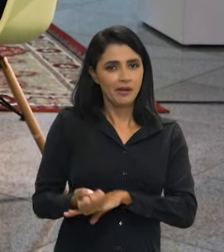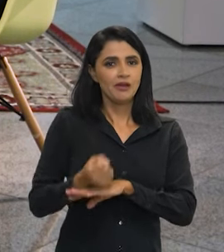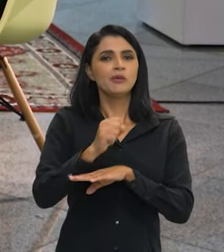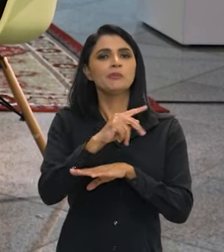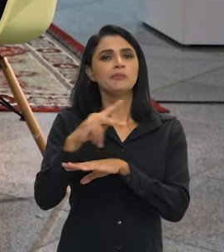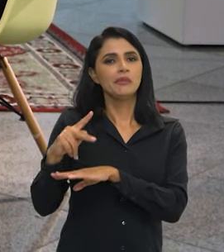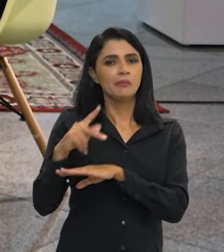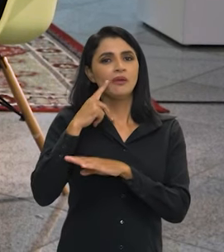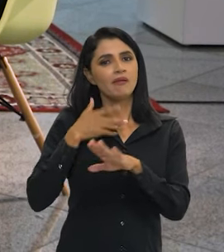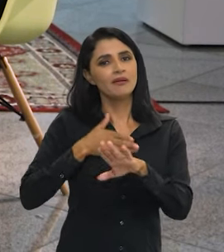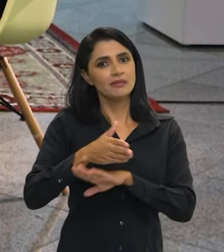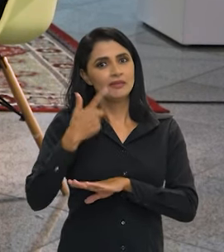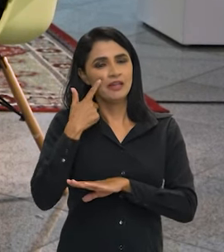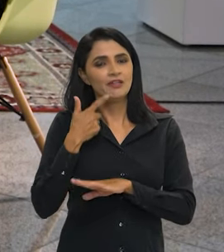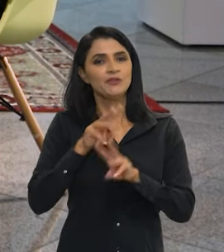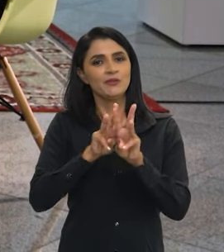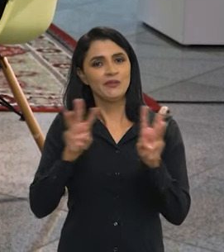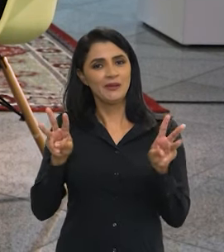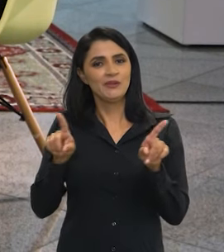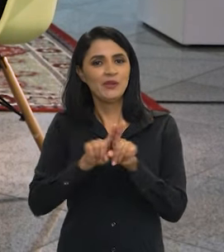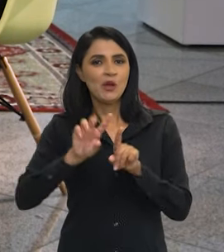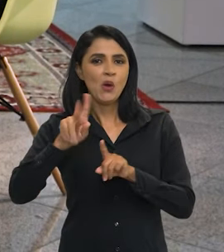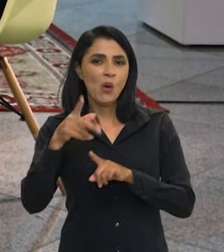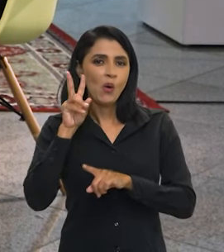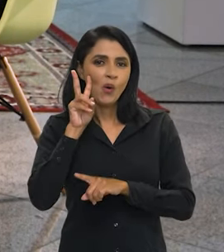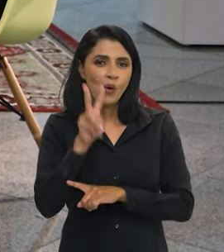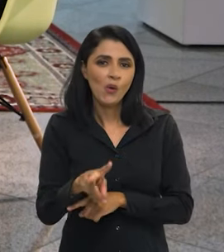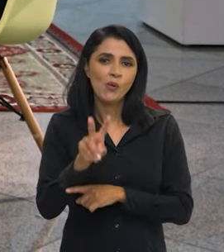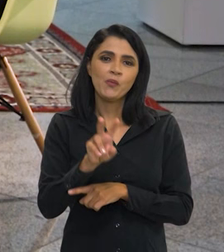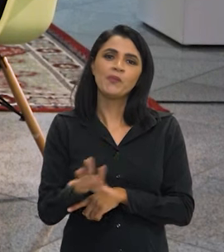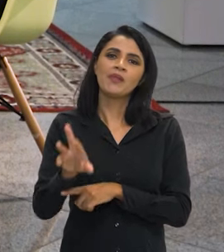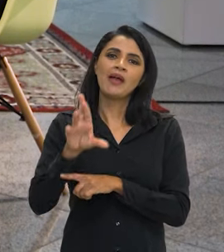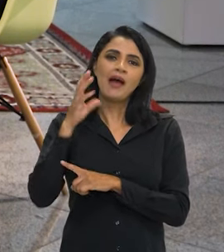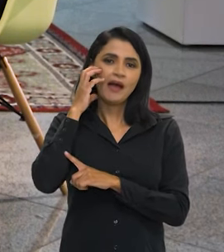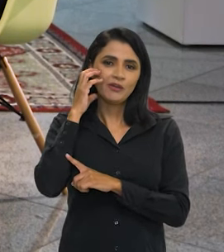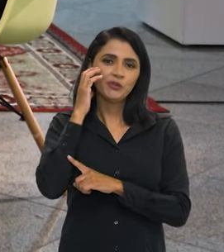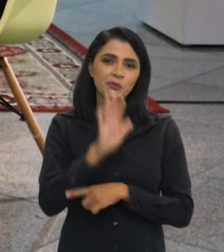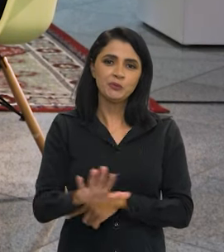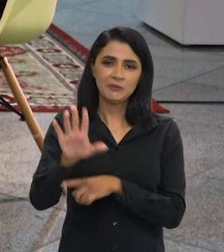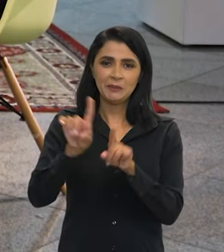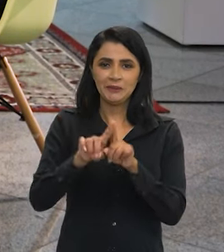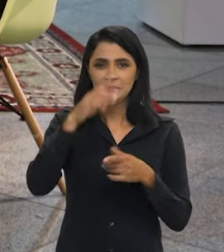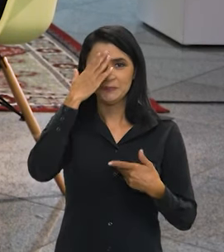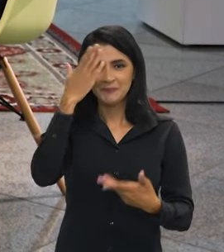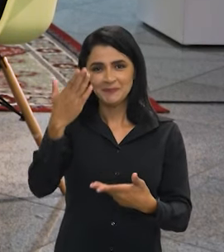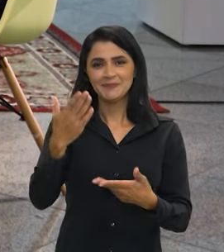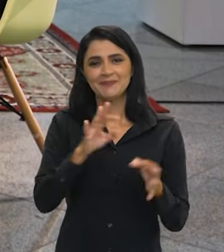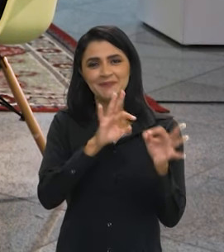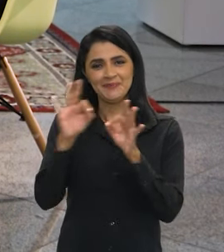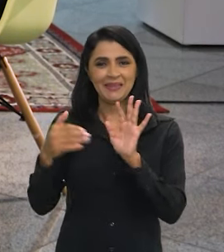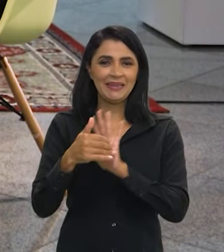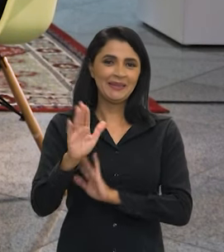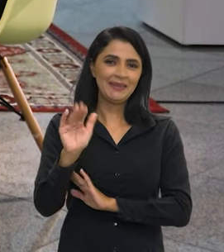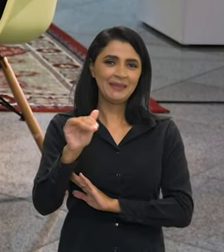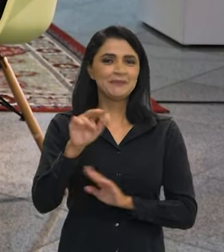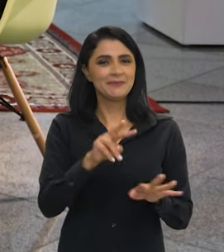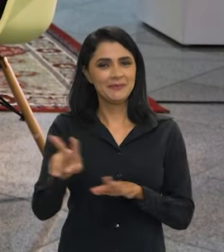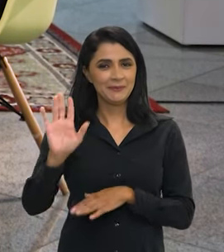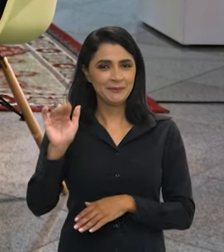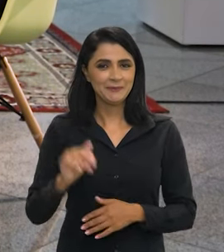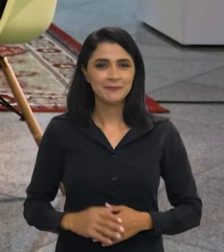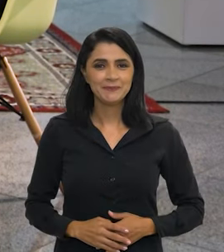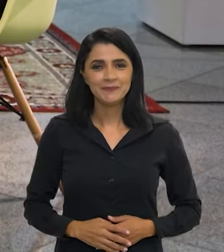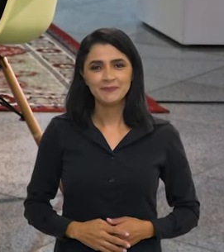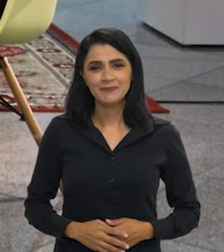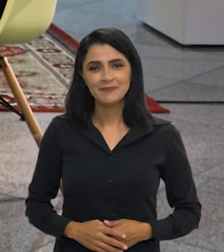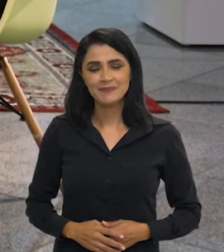siga as nossas redes sociais, baixe nosso aplicativo, acesse nosso site ou nos ouça pela Rede Nacional de Rádio. Obrigada pela